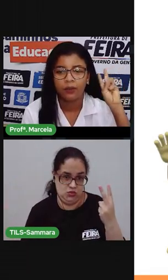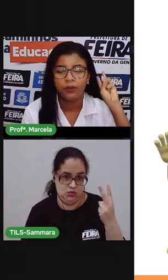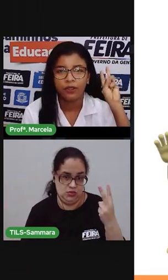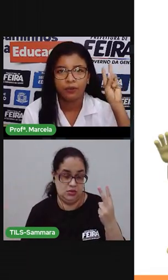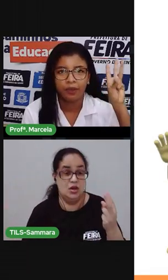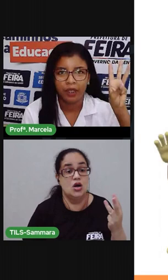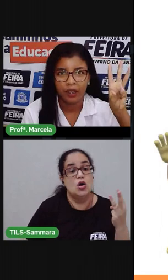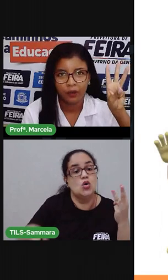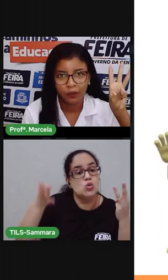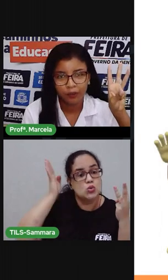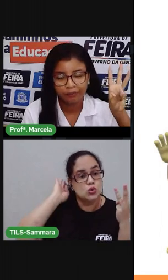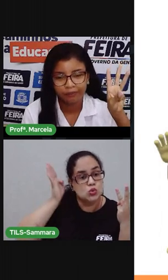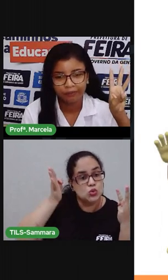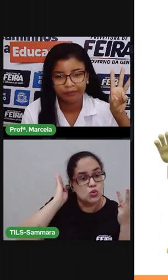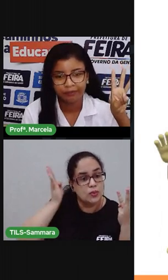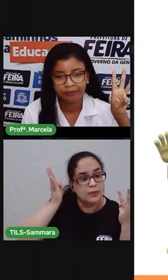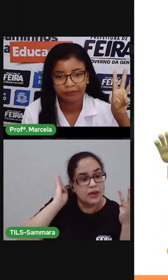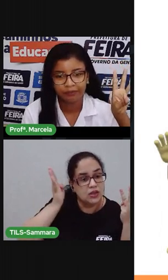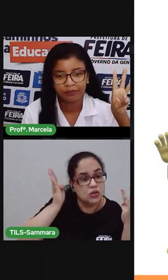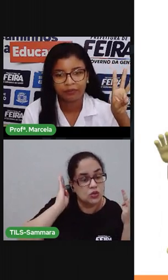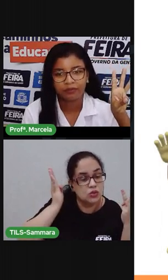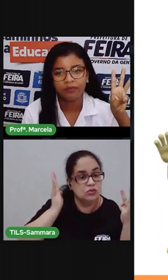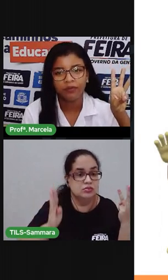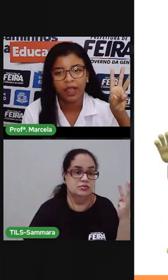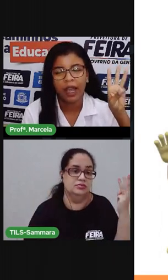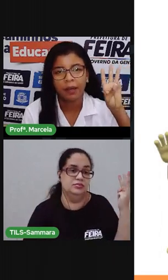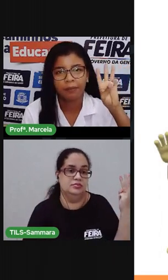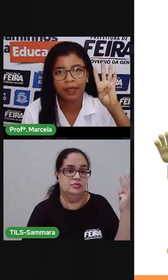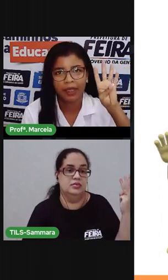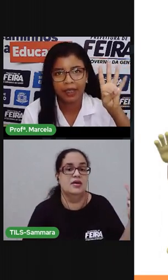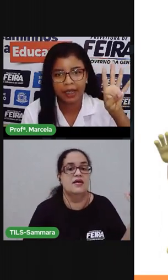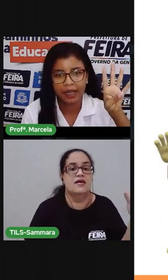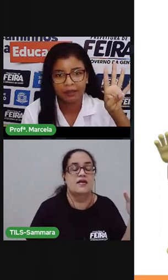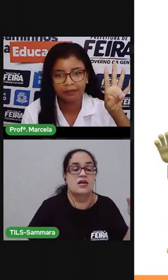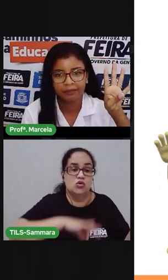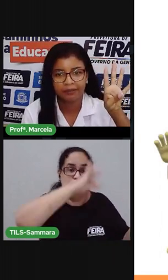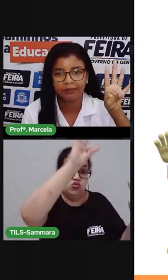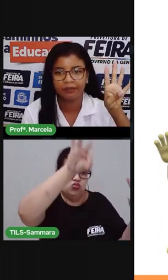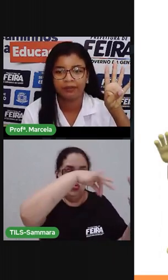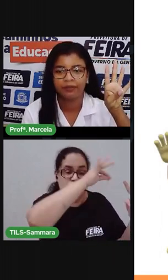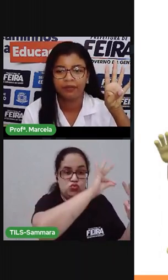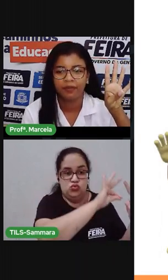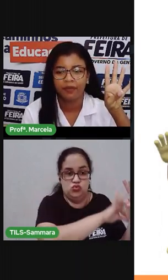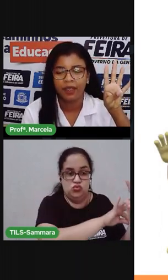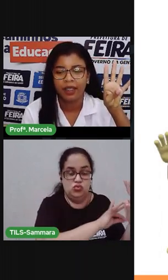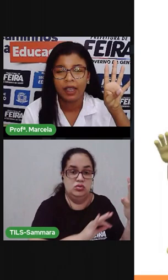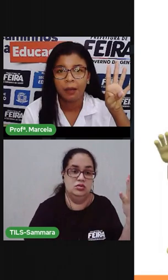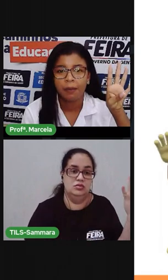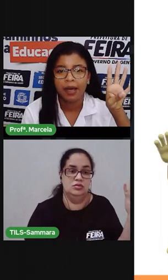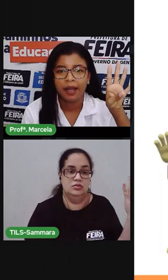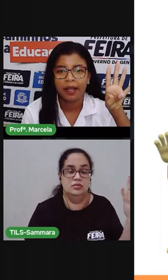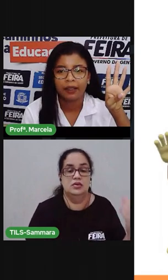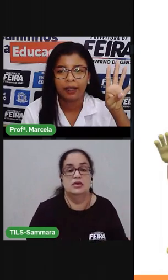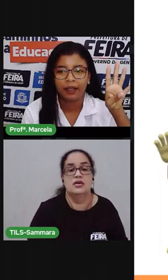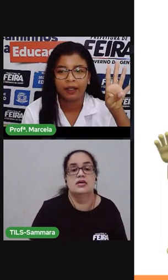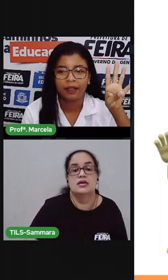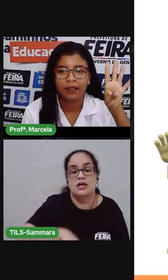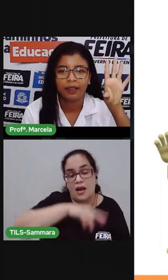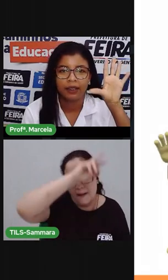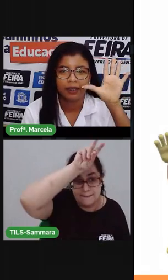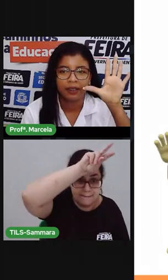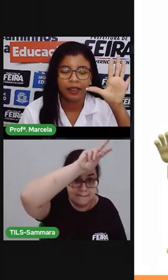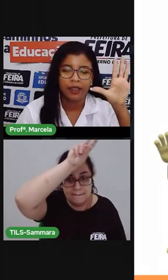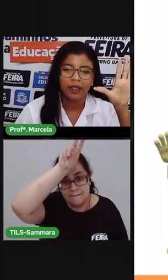O jumento. A abelha. E a barata.